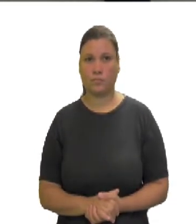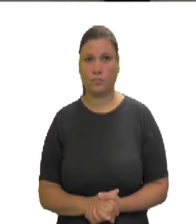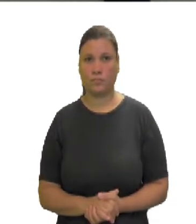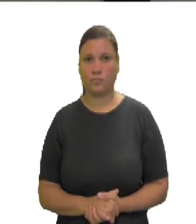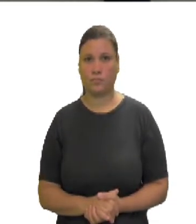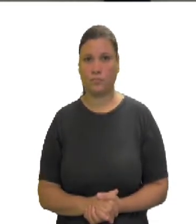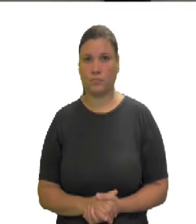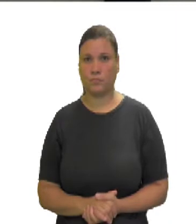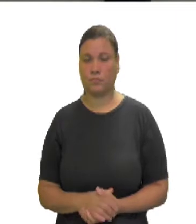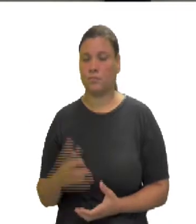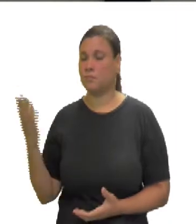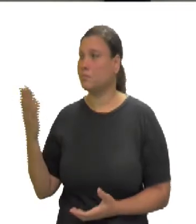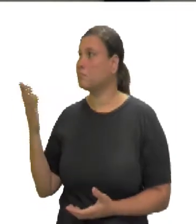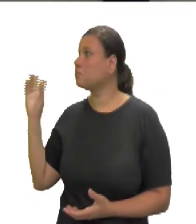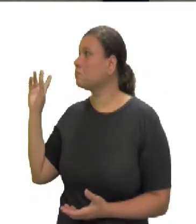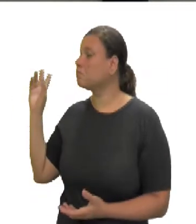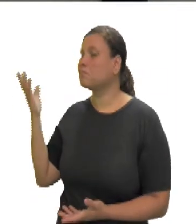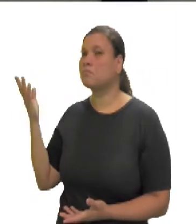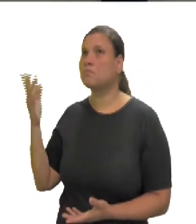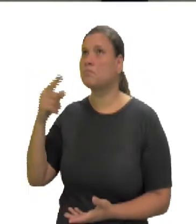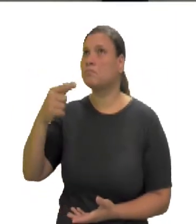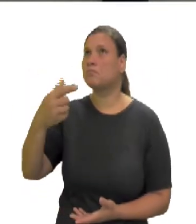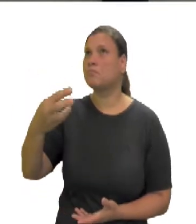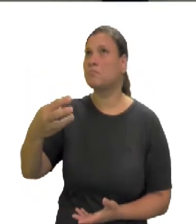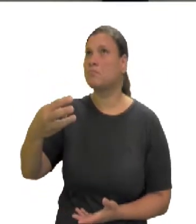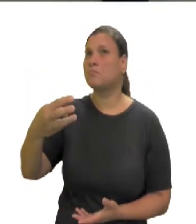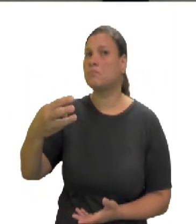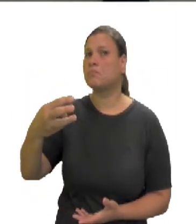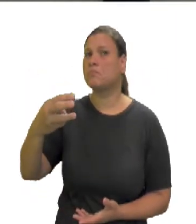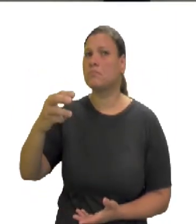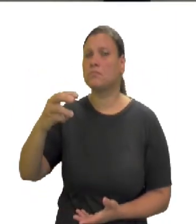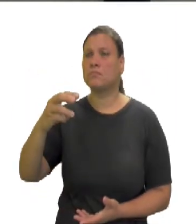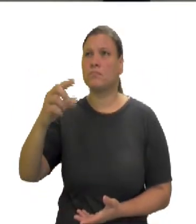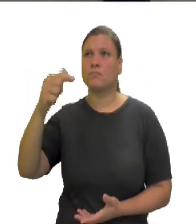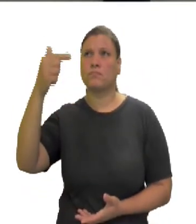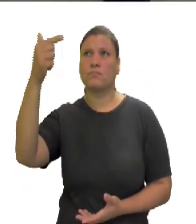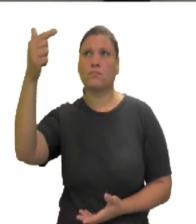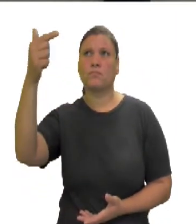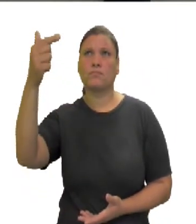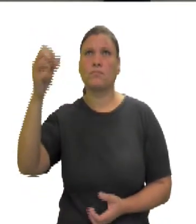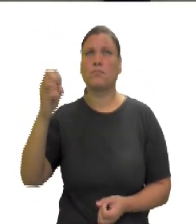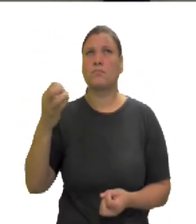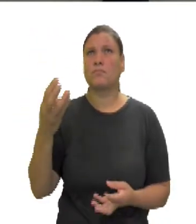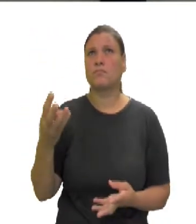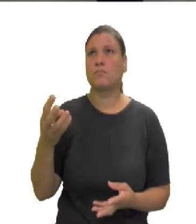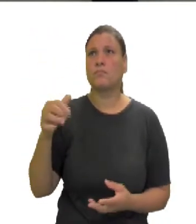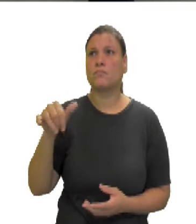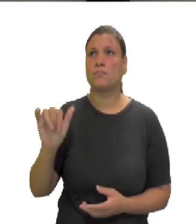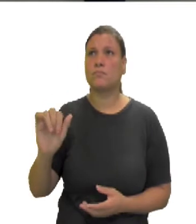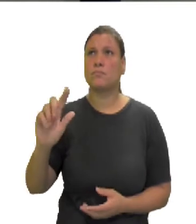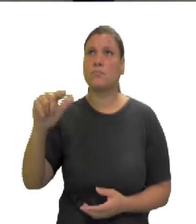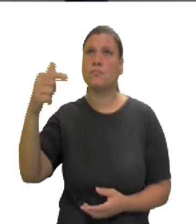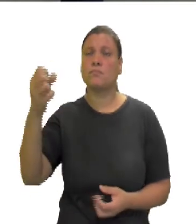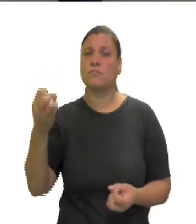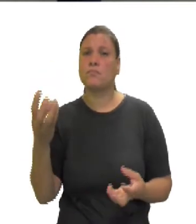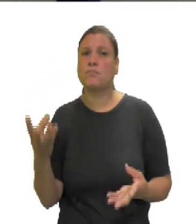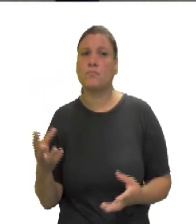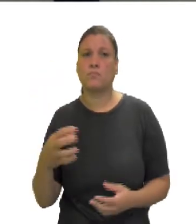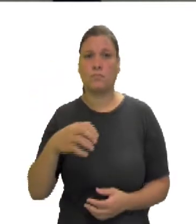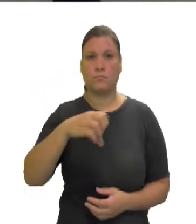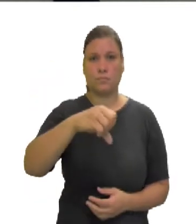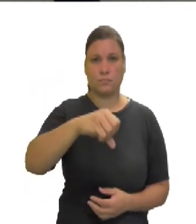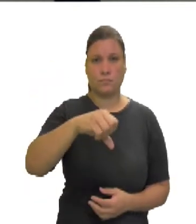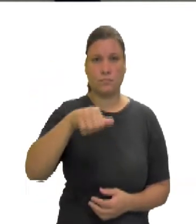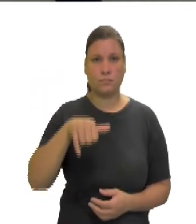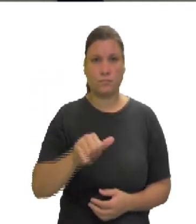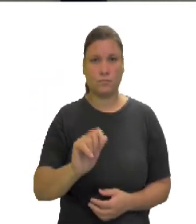quadrado do segundo termo, 3 ao quadrado, 9Y ao quadrado. Como resultado, então,